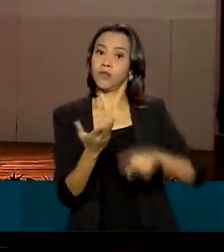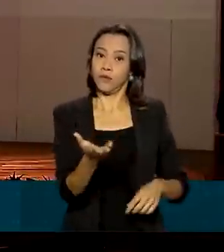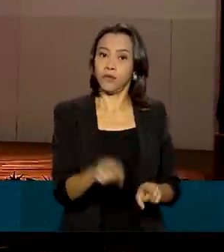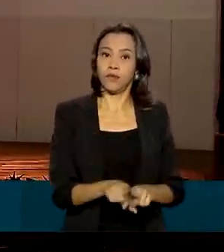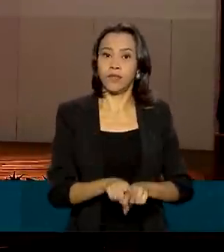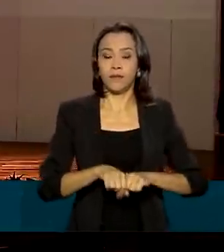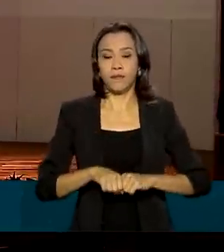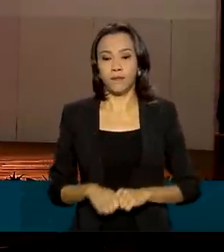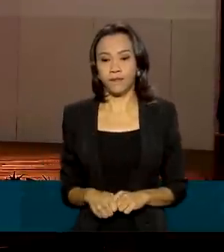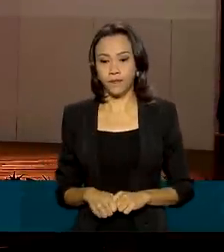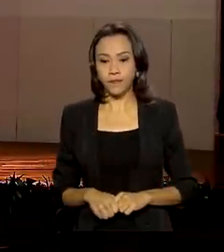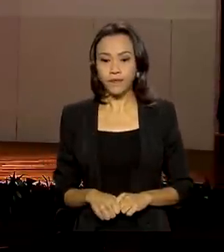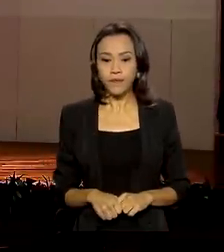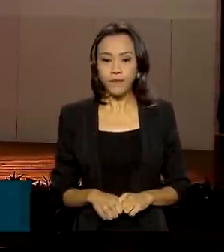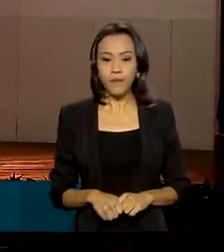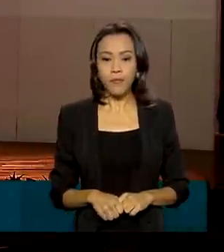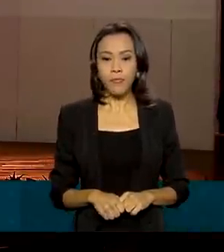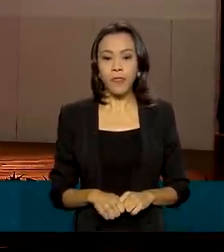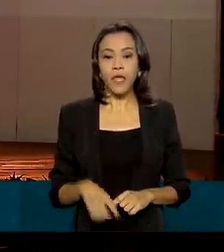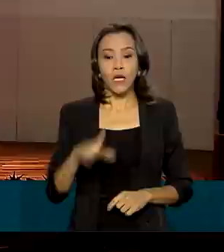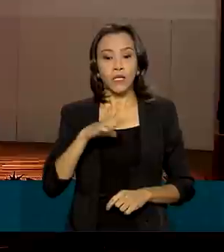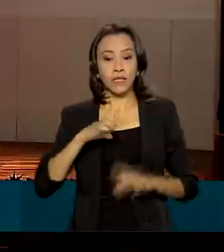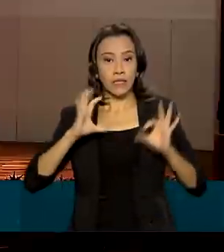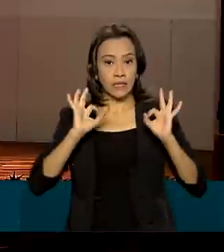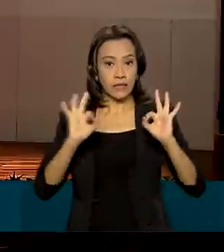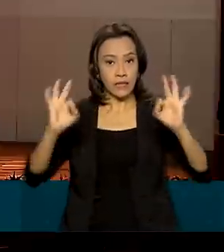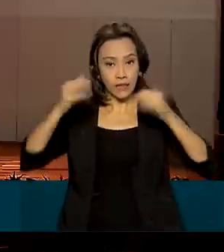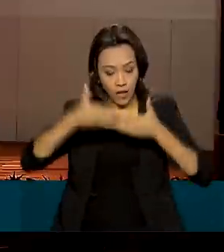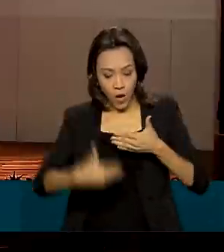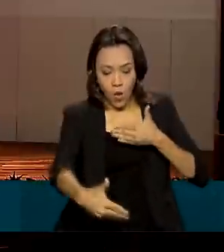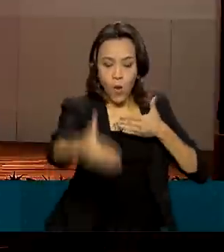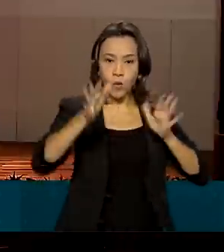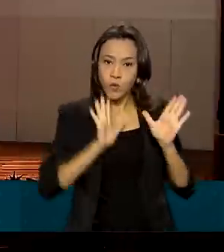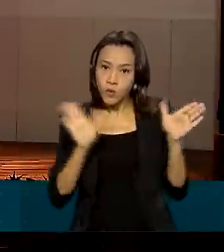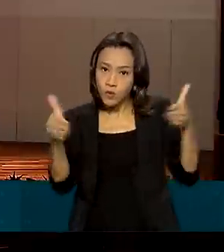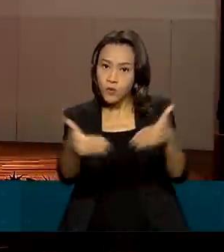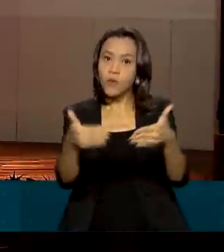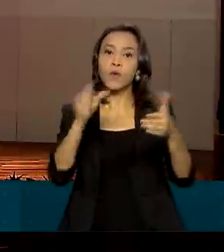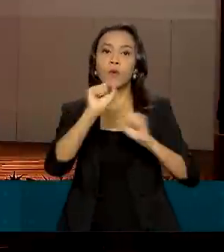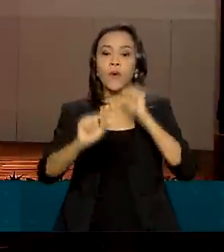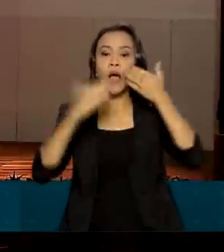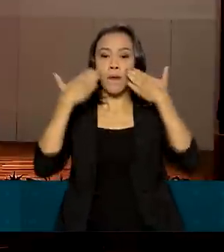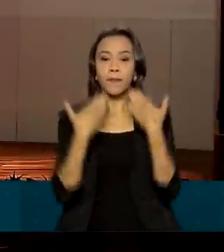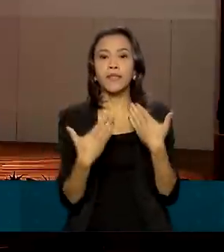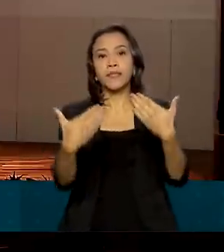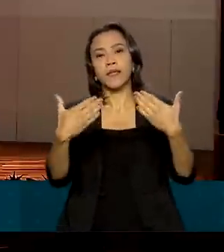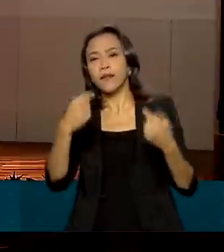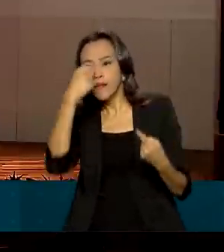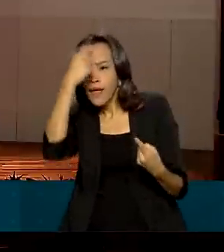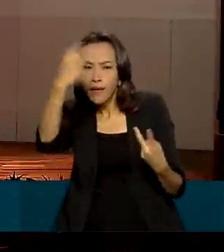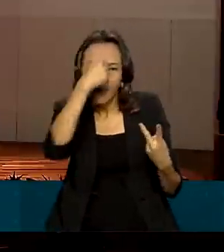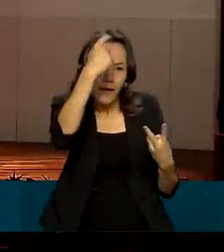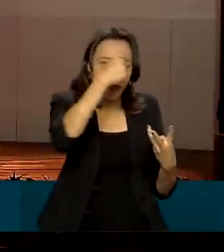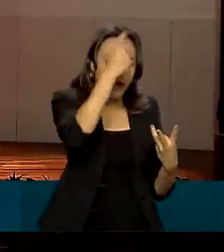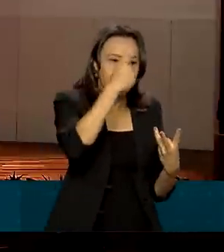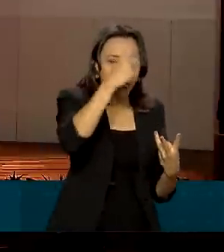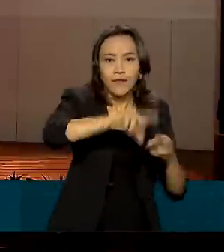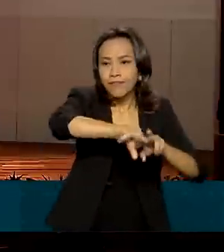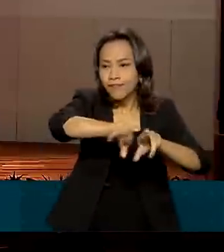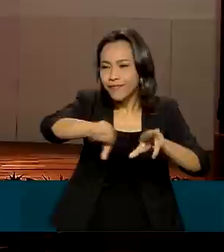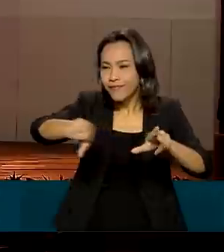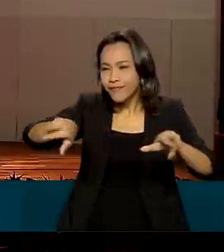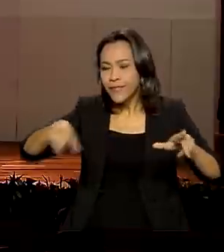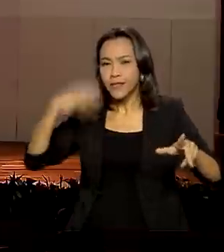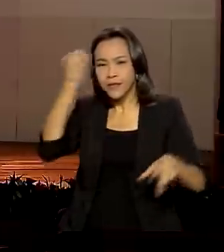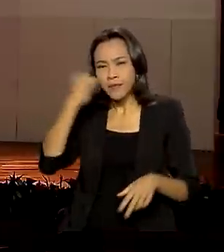convicta de que, ao longo desta edição do Fórum, serem apresentadas as ideias inovadoras e